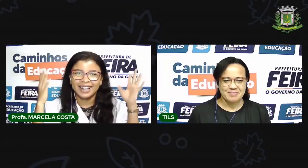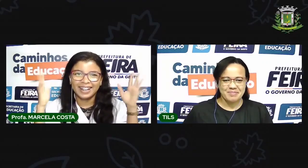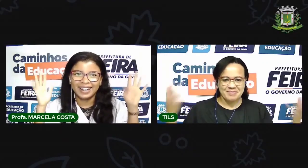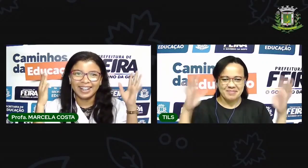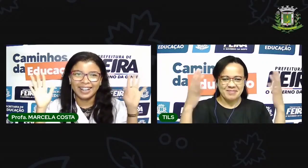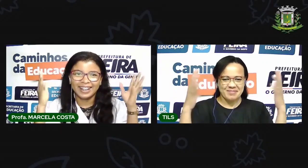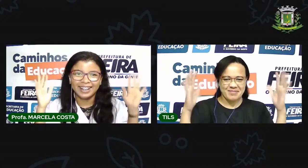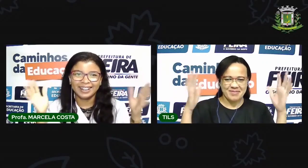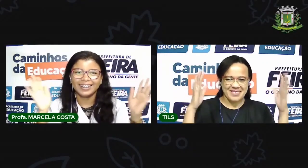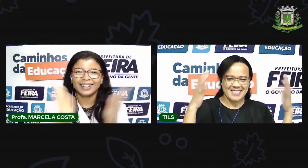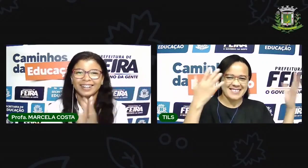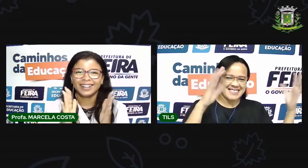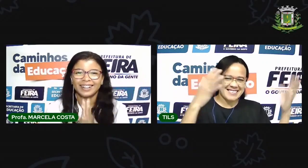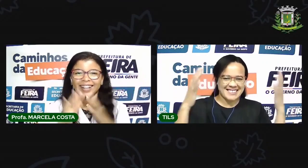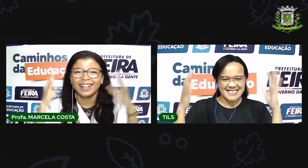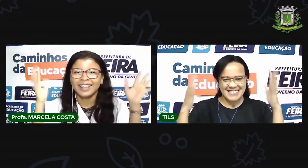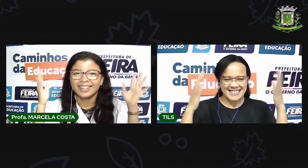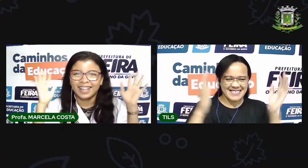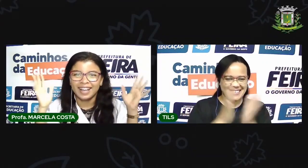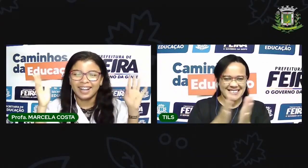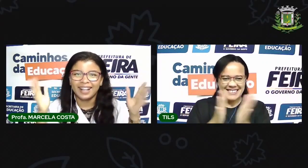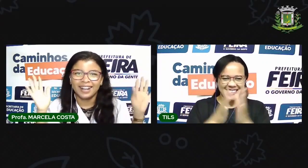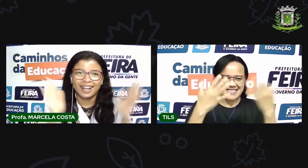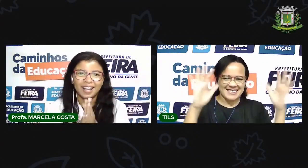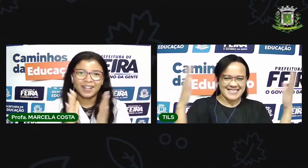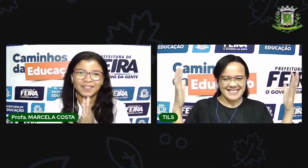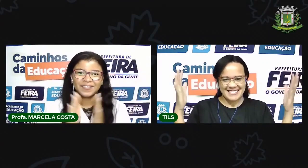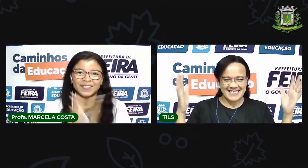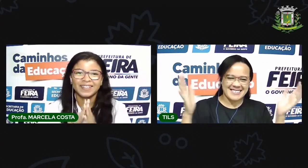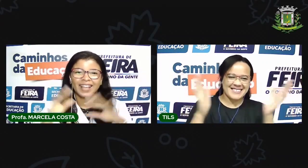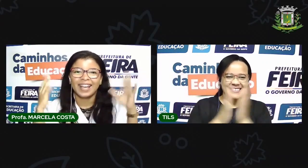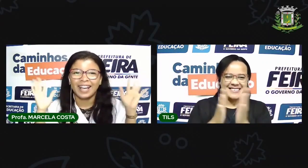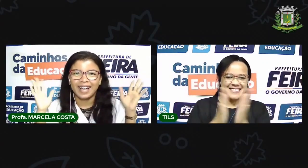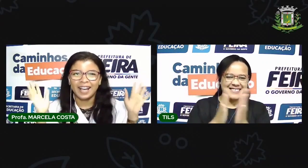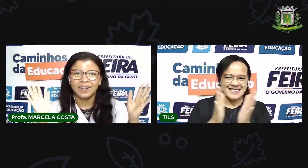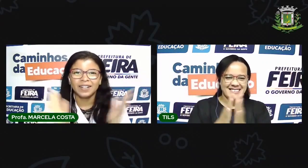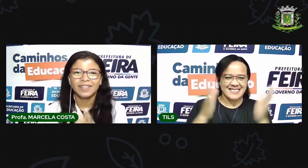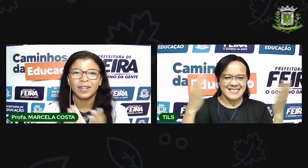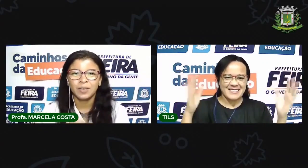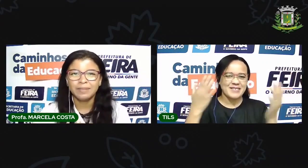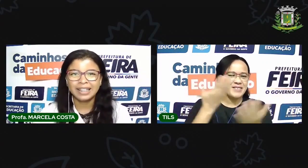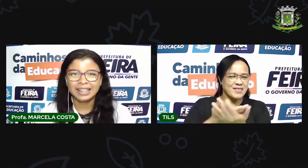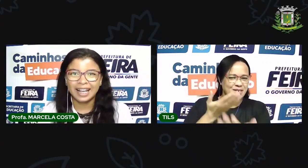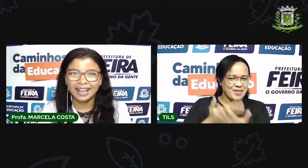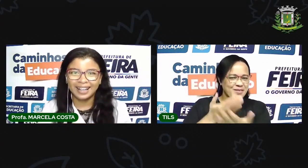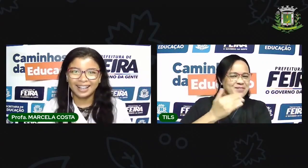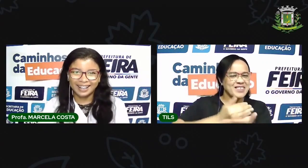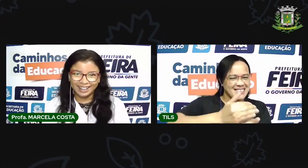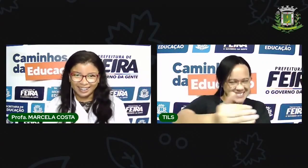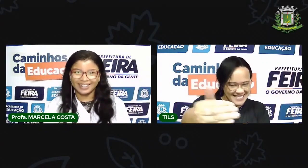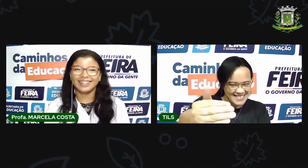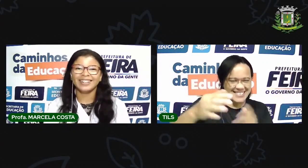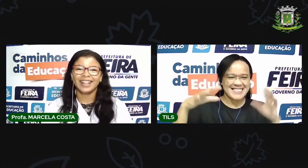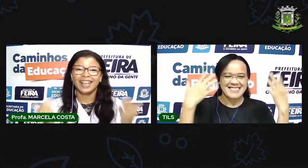Xê, lê, lê, tchau, lá, lá. A aula vai começar.